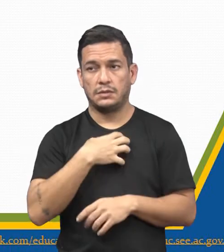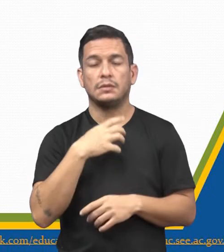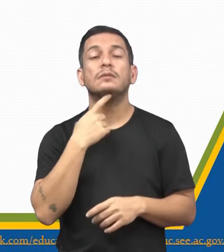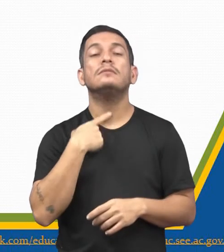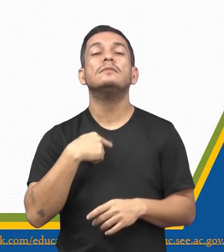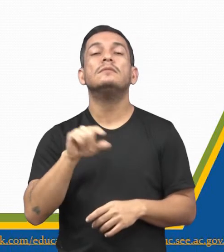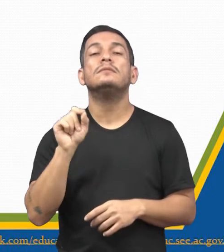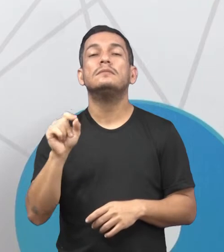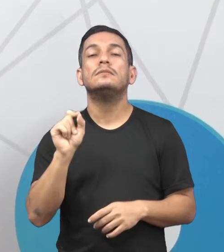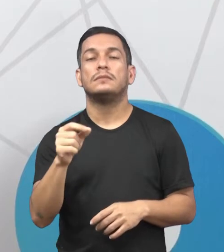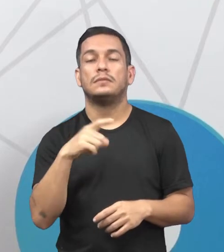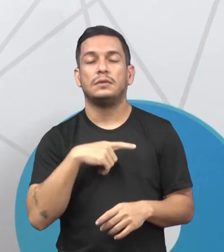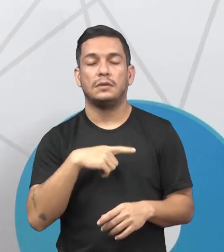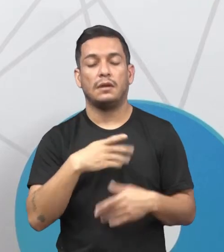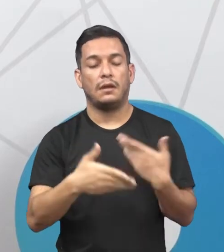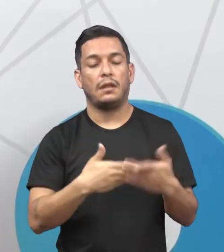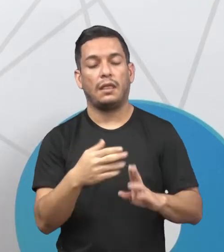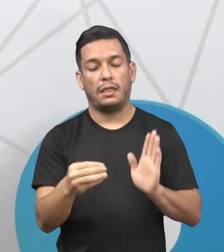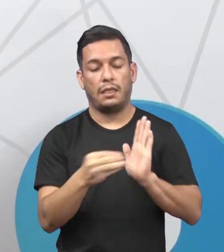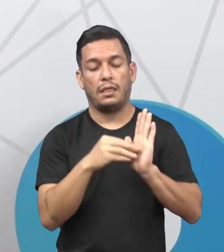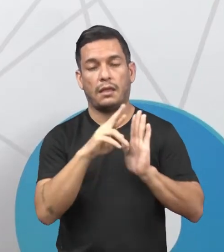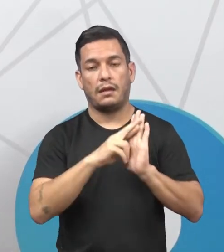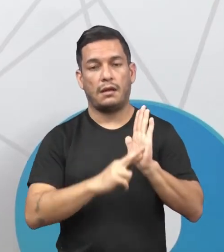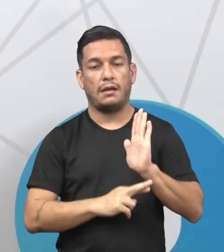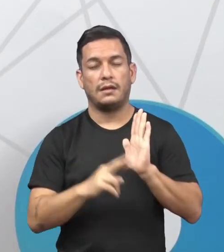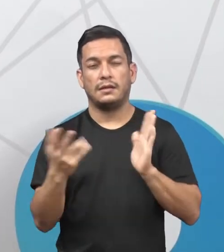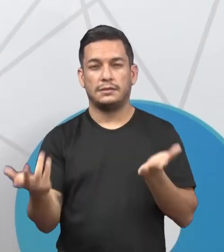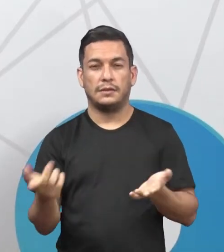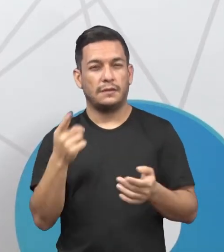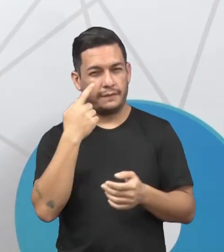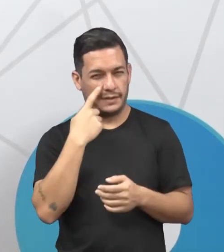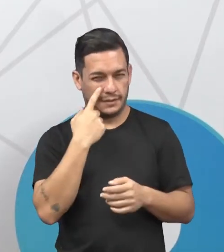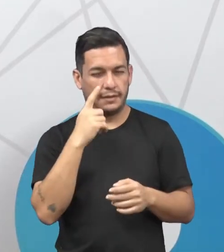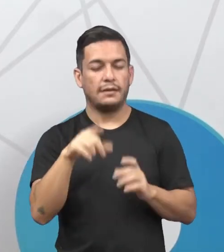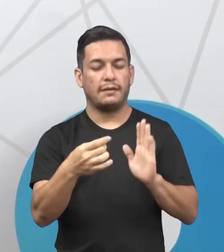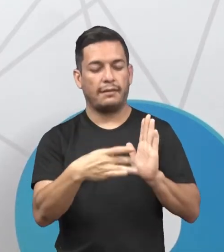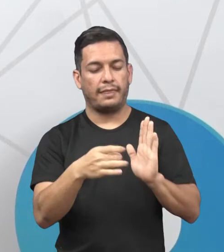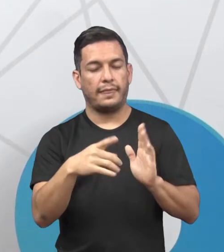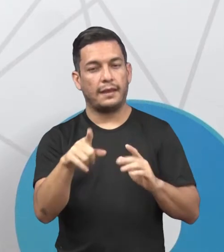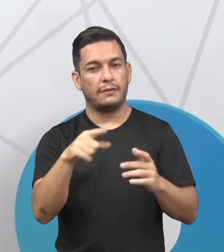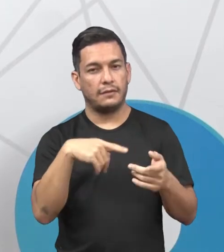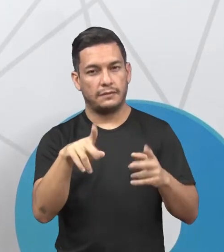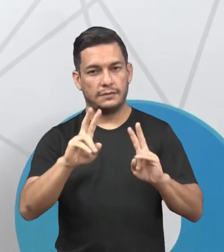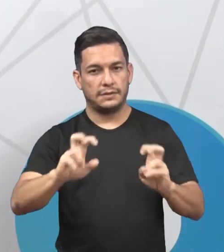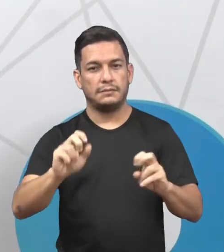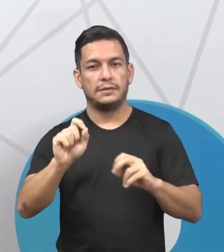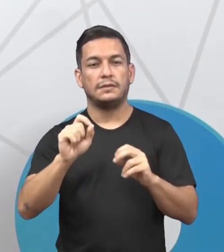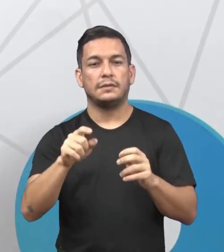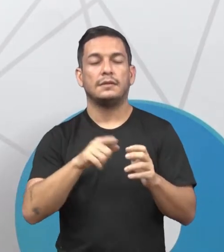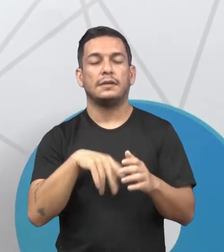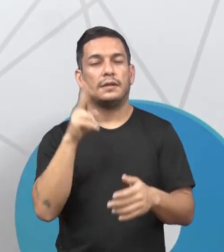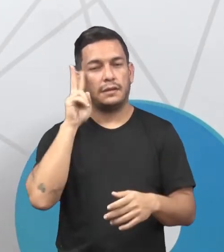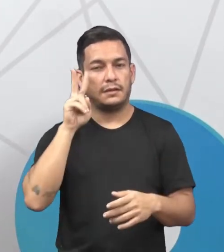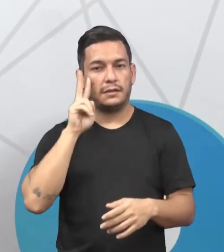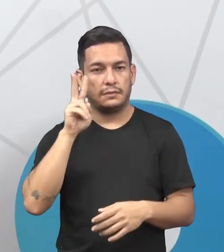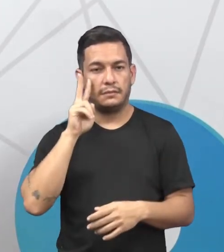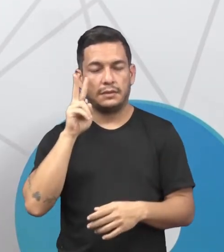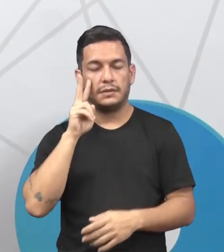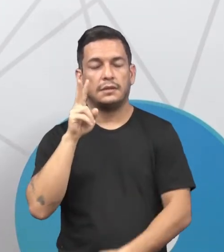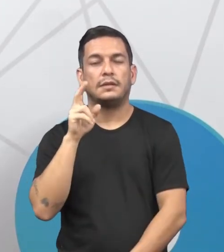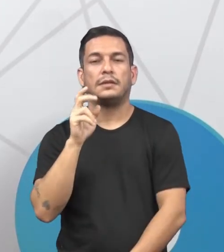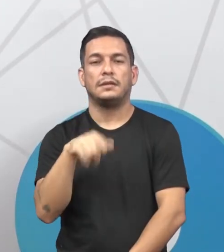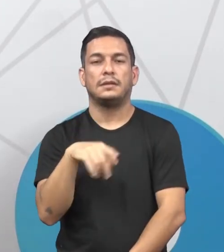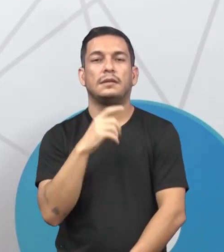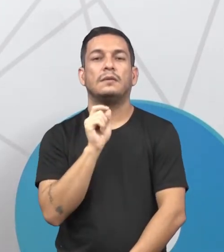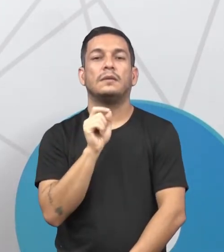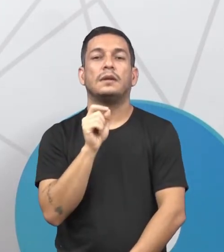a necessidade de estabelecer regras. Opa, mais um destaque para a nossa questão. Lembrem-se que o Durkheim,